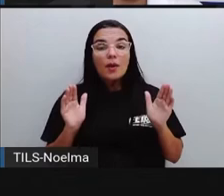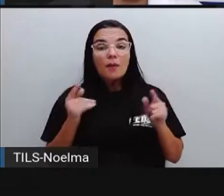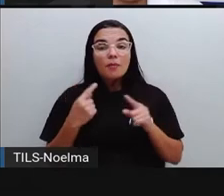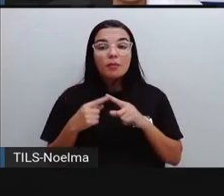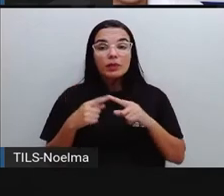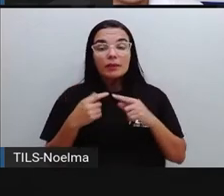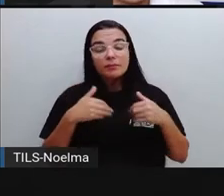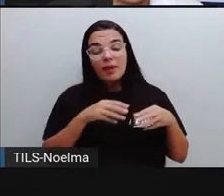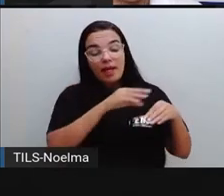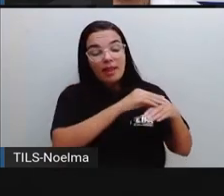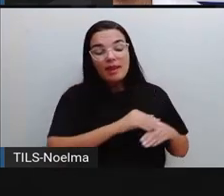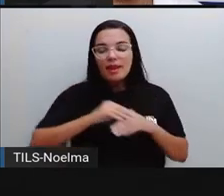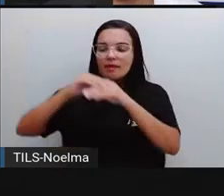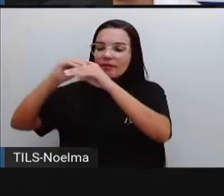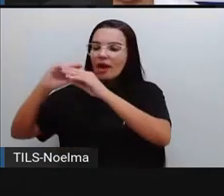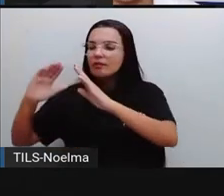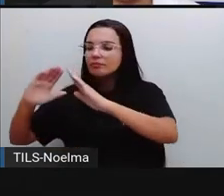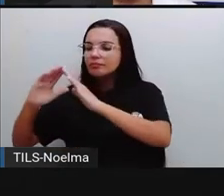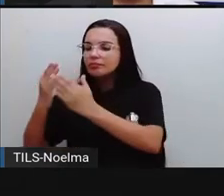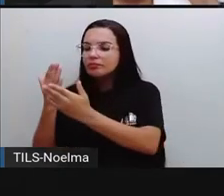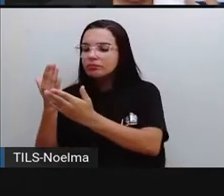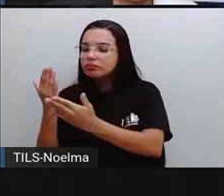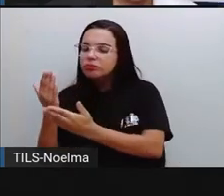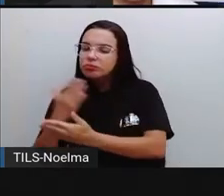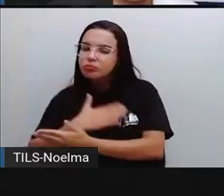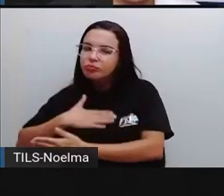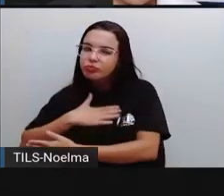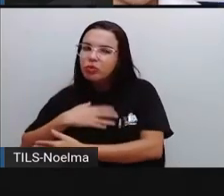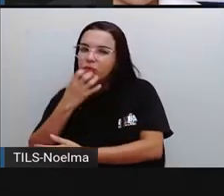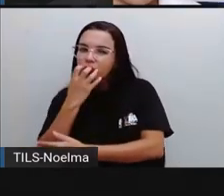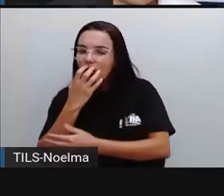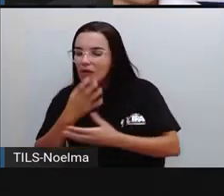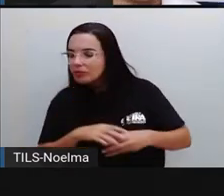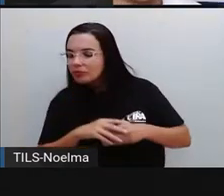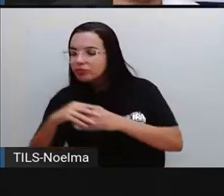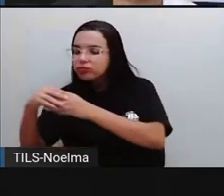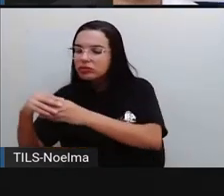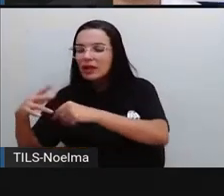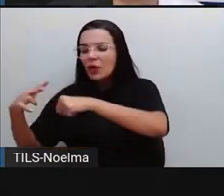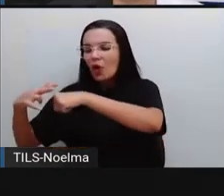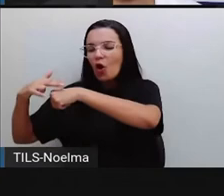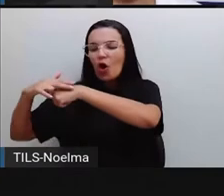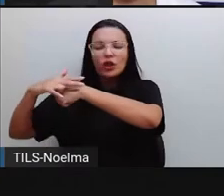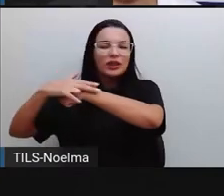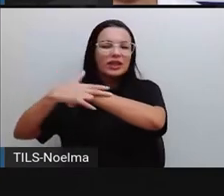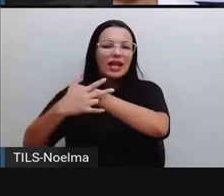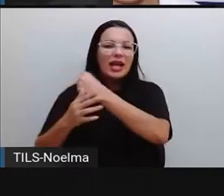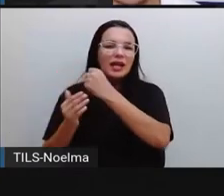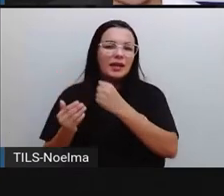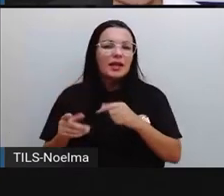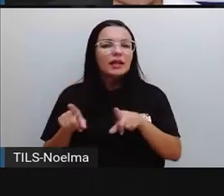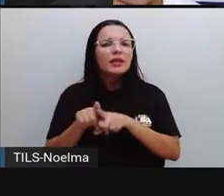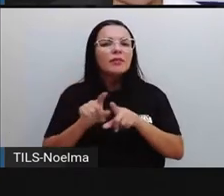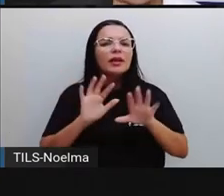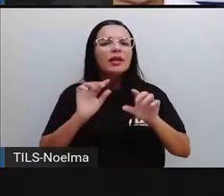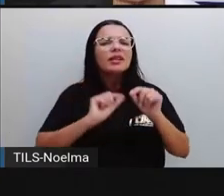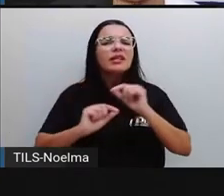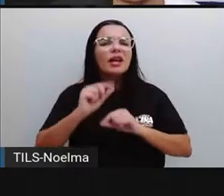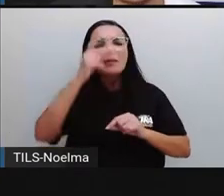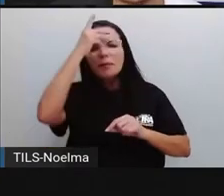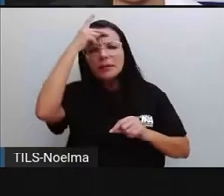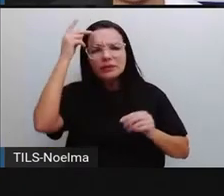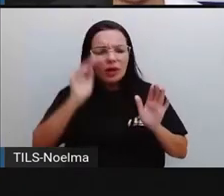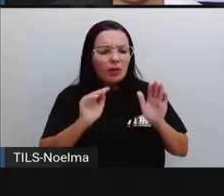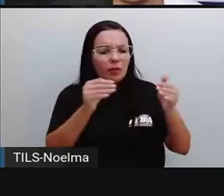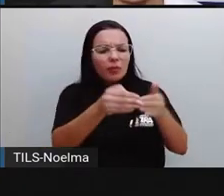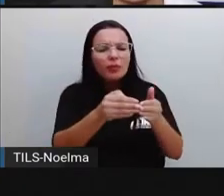o seu animalzinho para tomar um banho e para aparar os pelos. E qual é o público-alvo desse texto?